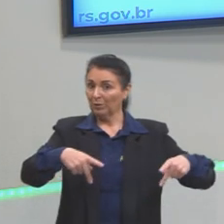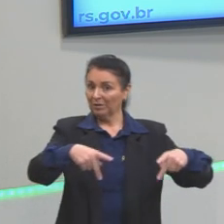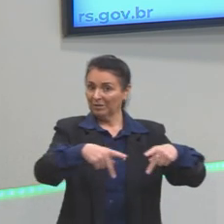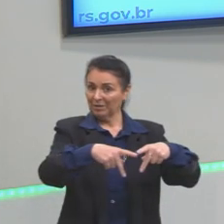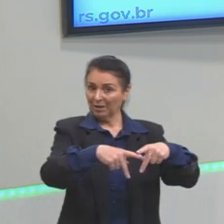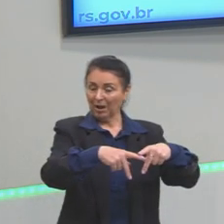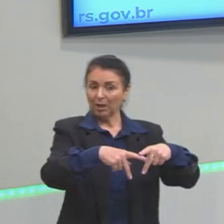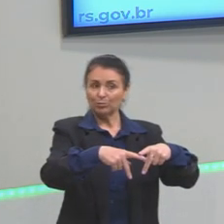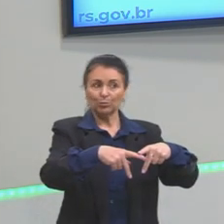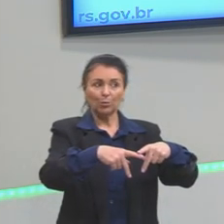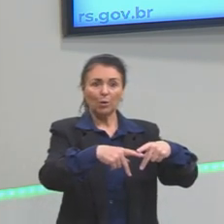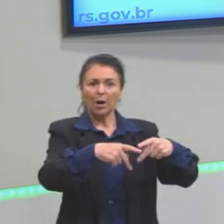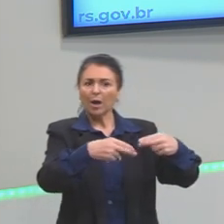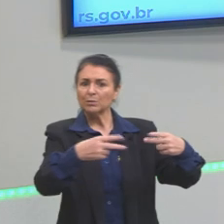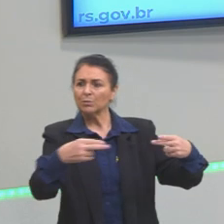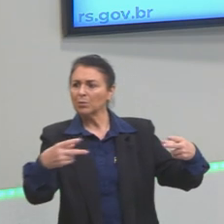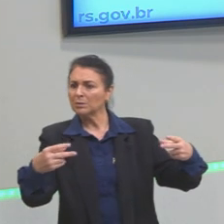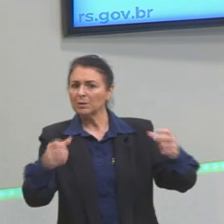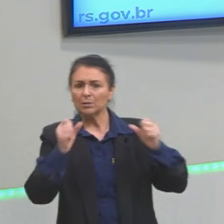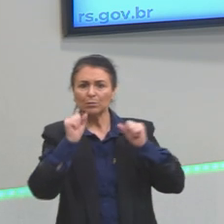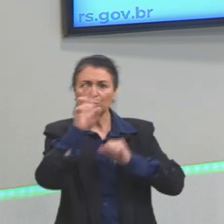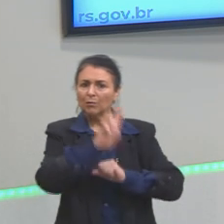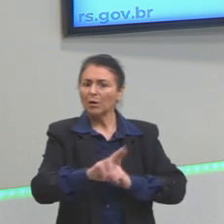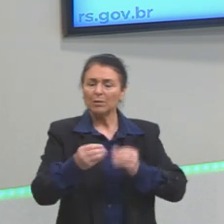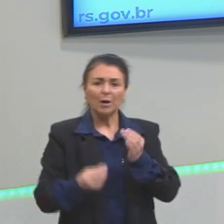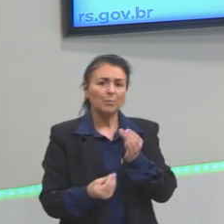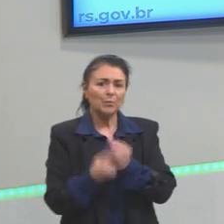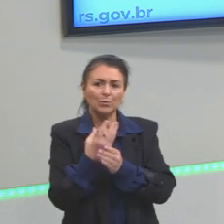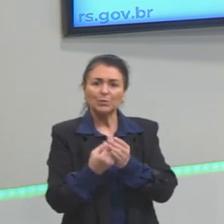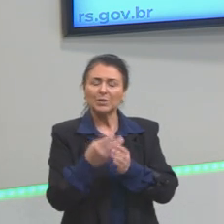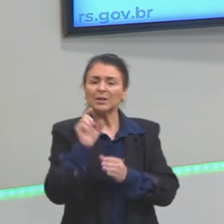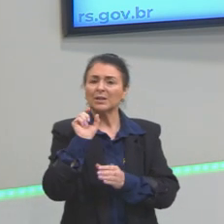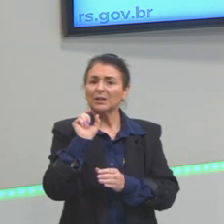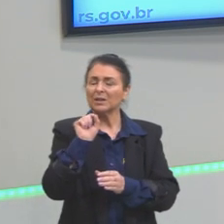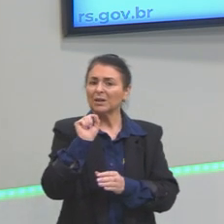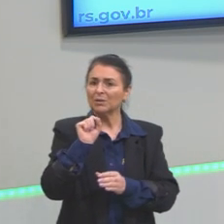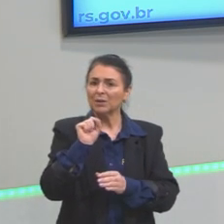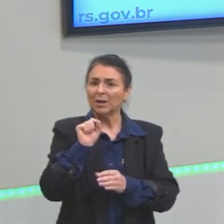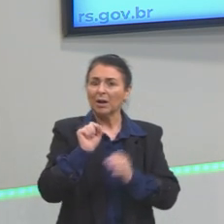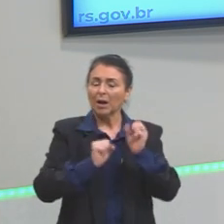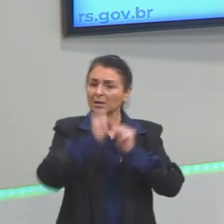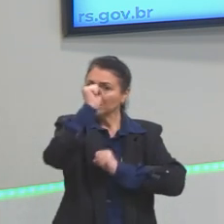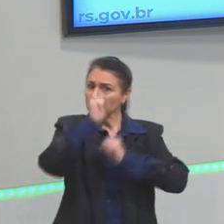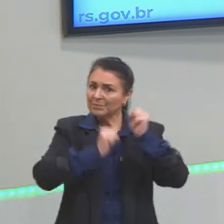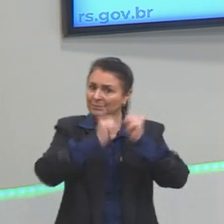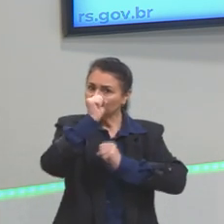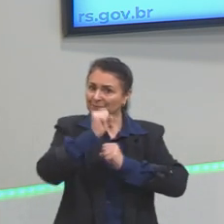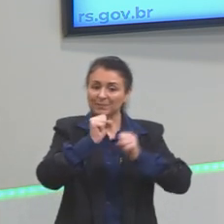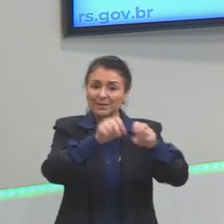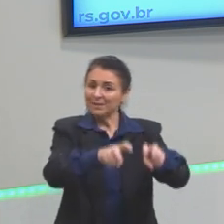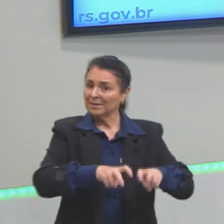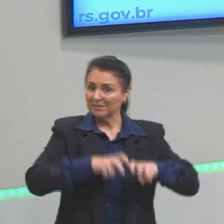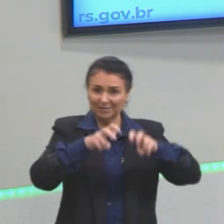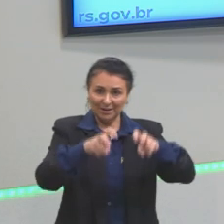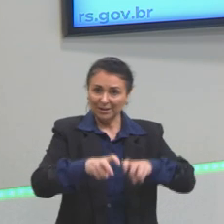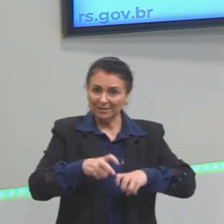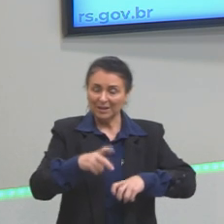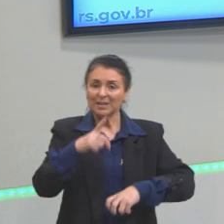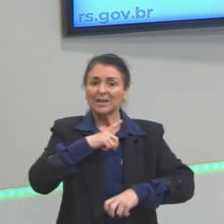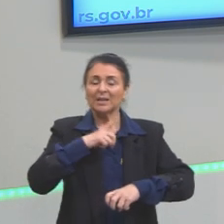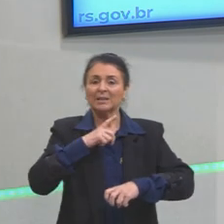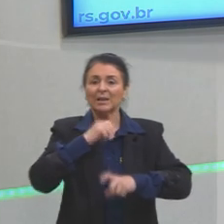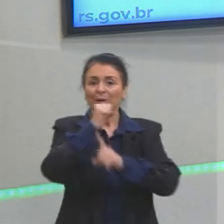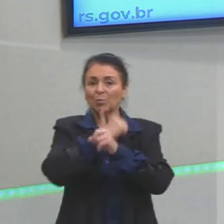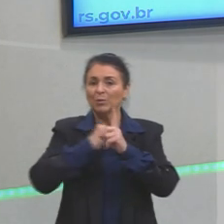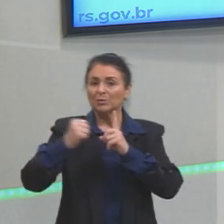meios de produção, que na época eram as terras e as fábricas, e assim existiria uma sociedade